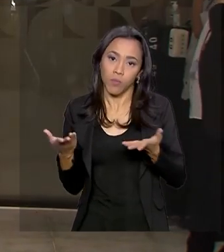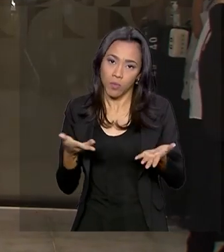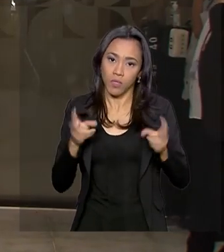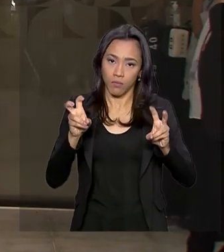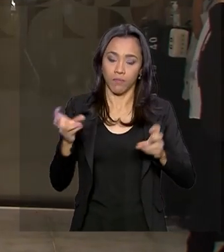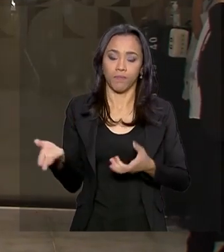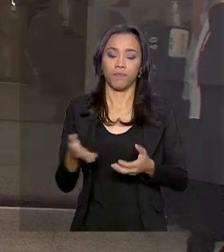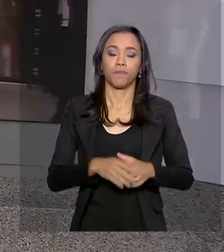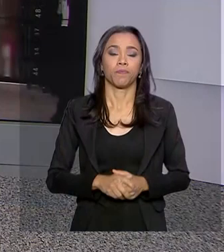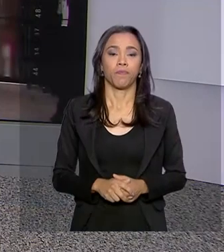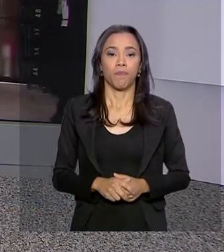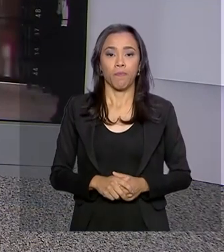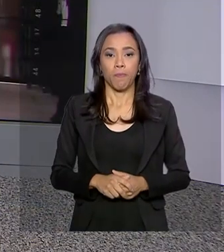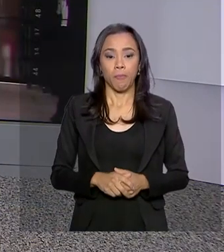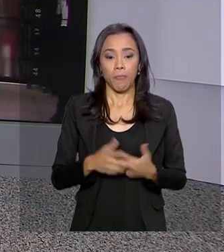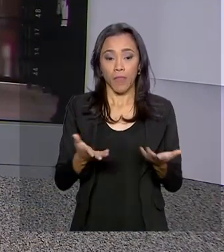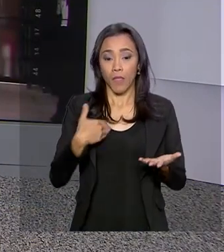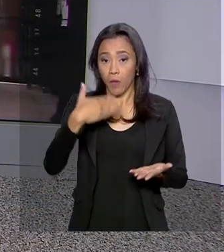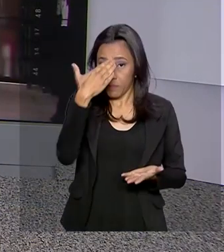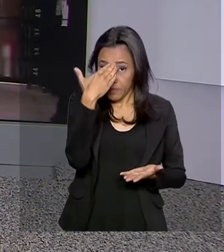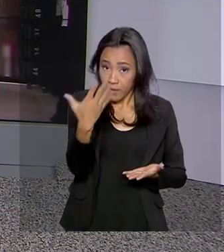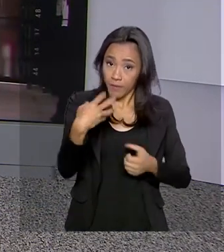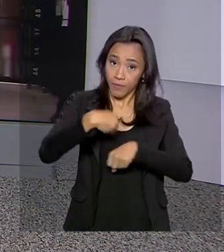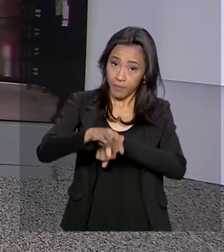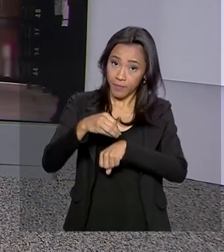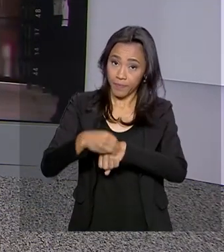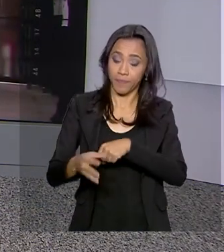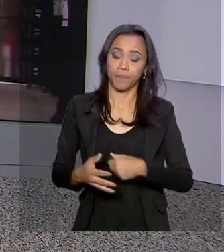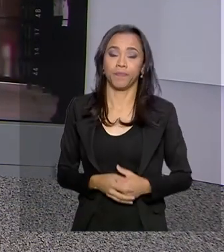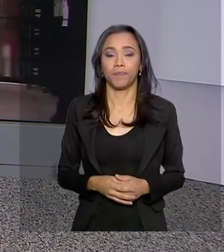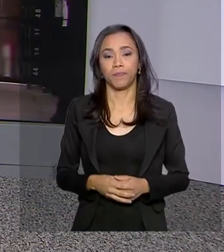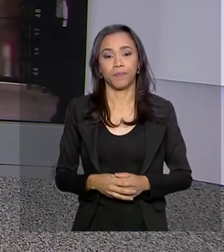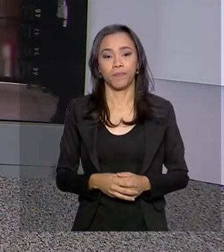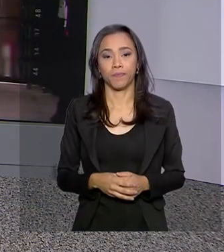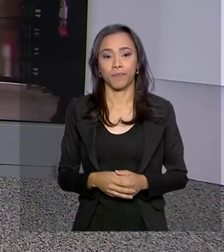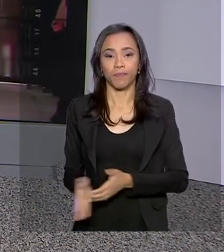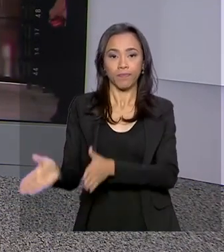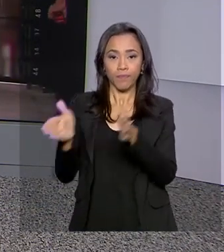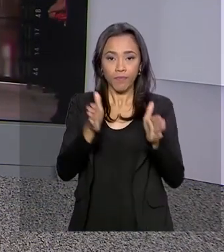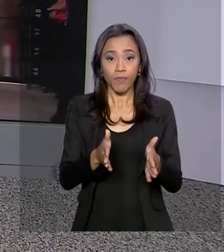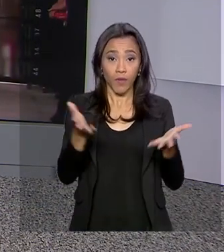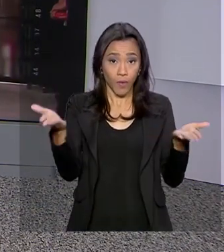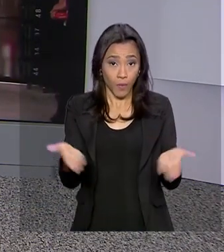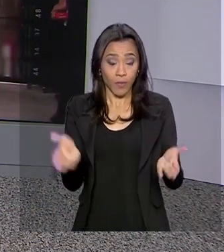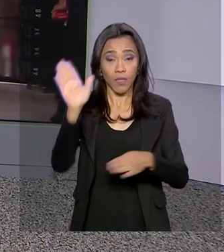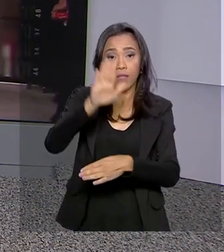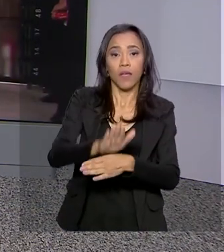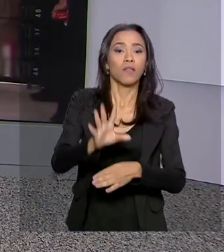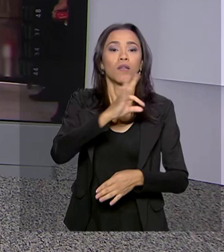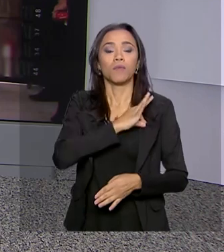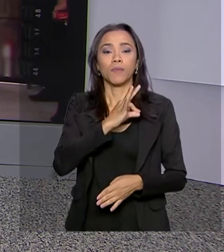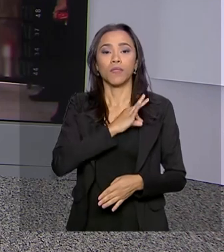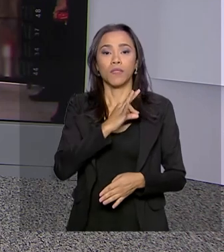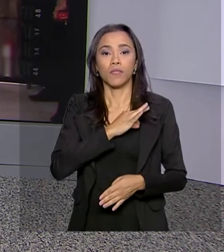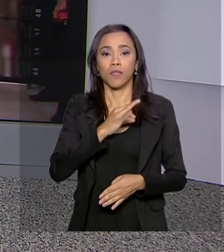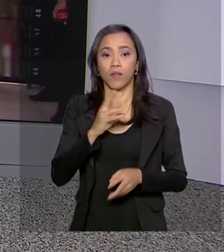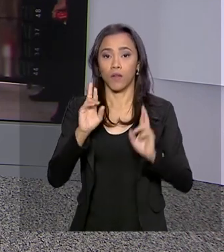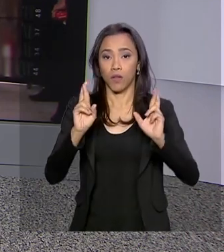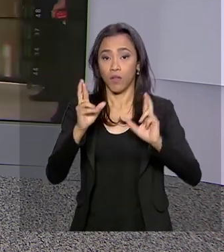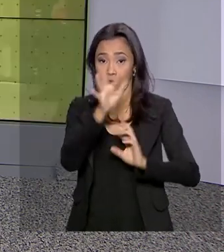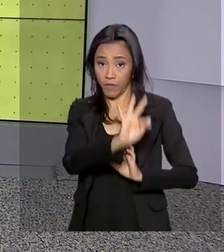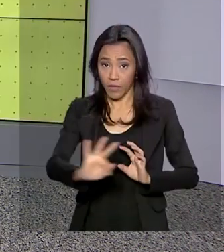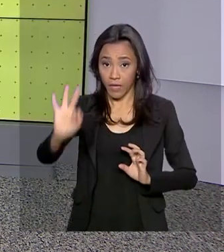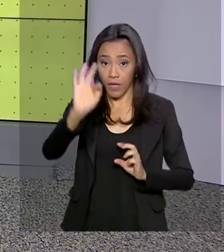Voltamos com você, Lilian. Obrigada pelas informações, Ricardo. E hoje à tarde, a Polícia Rodoviária Federal e o